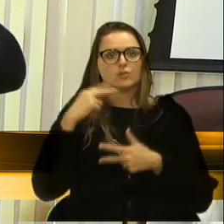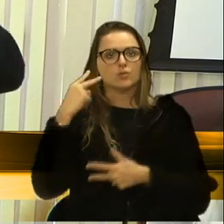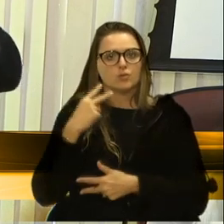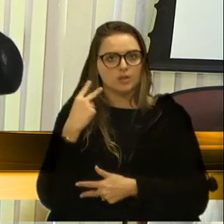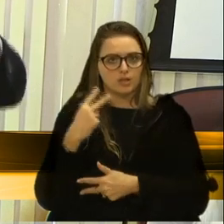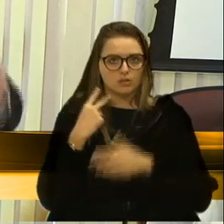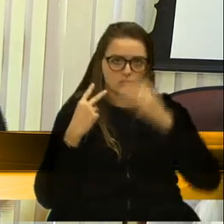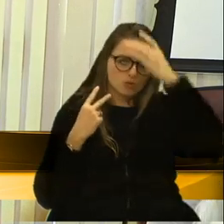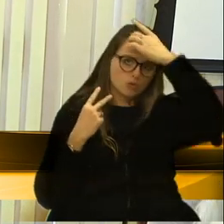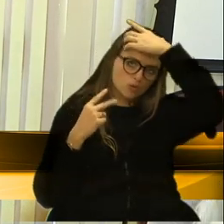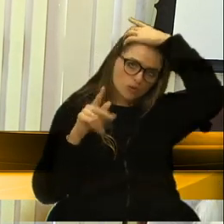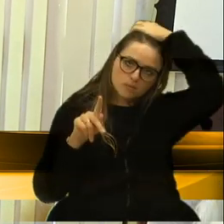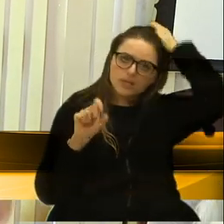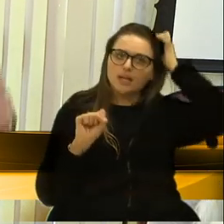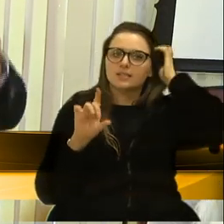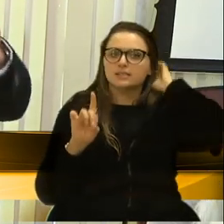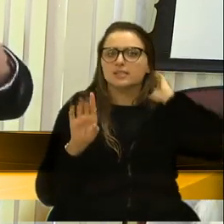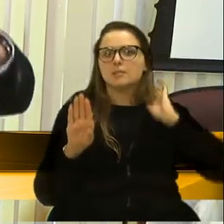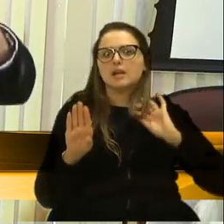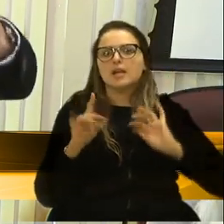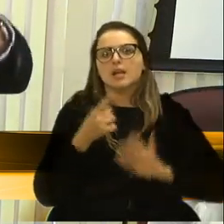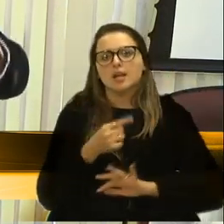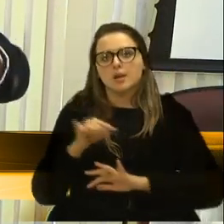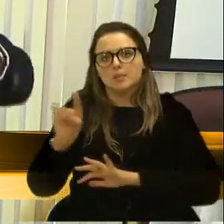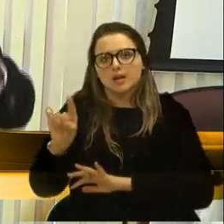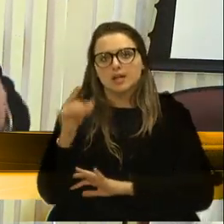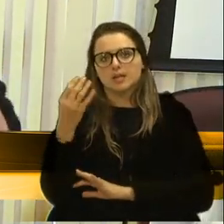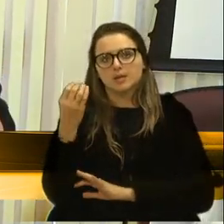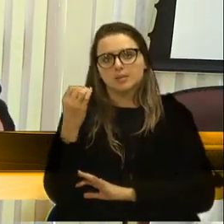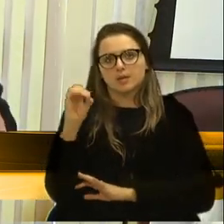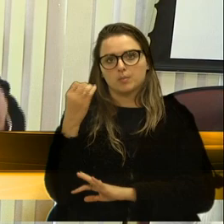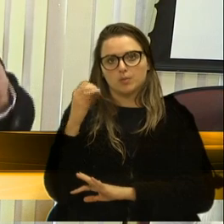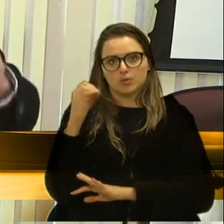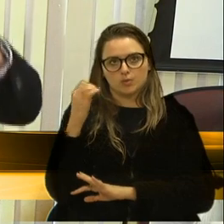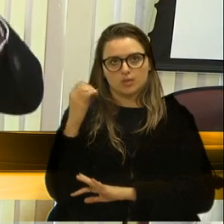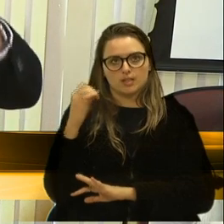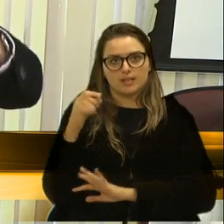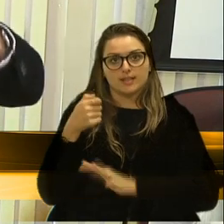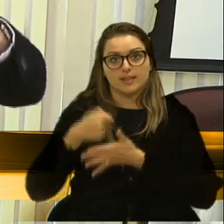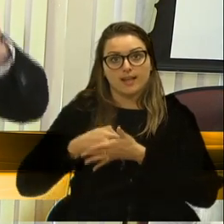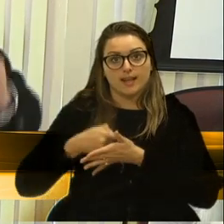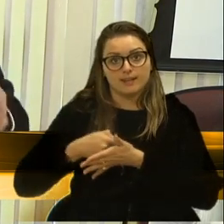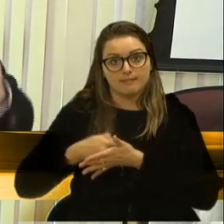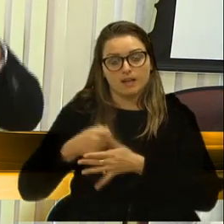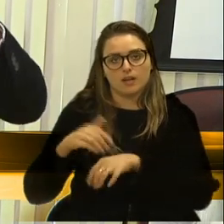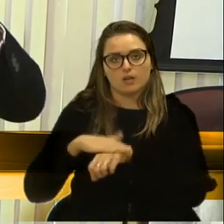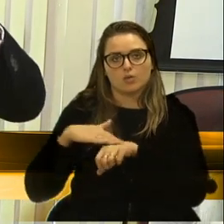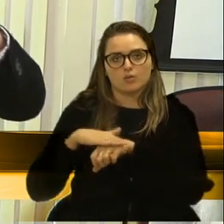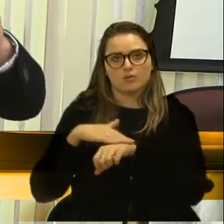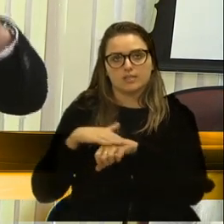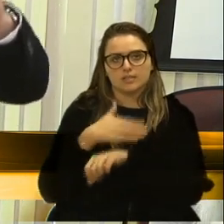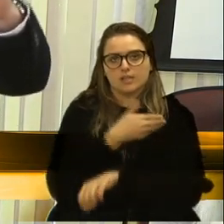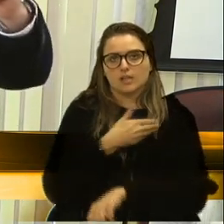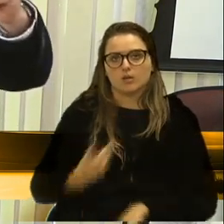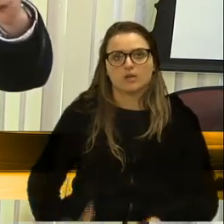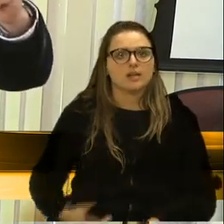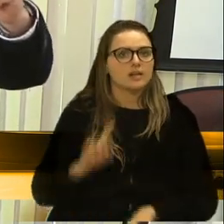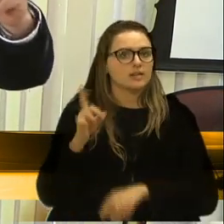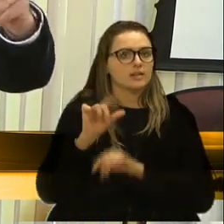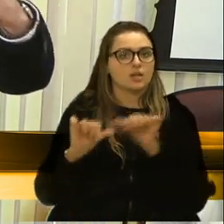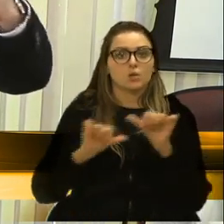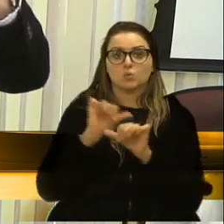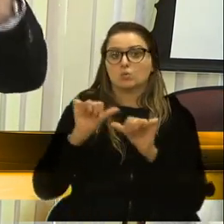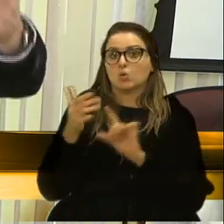do PSDB, para ir a Porto Alegre, tentar dialogar com o governador. Não é tentar mudar a